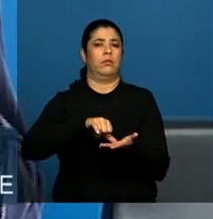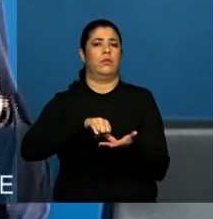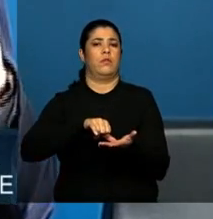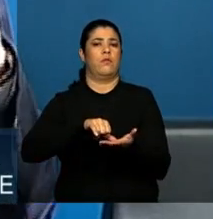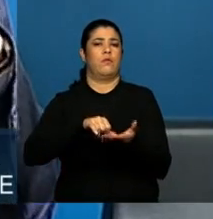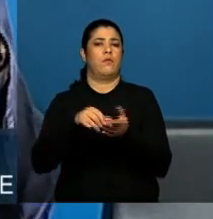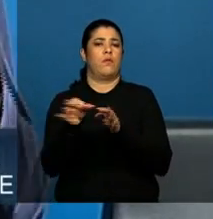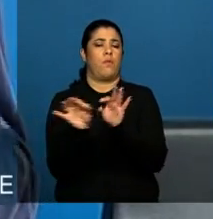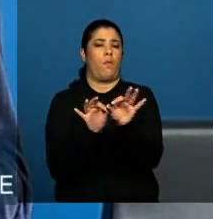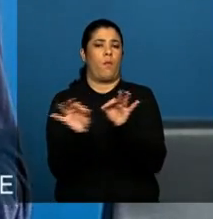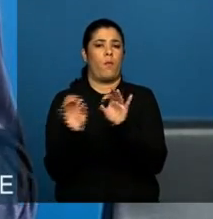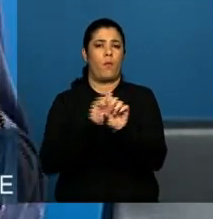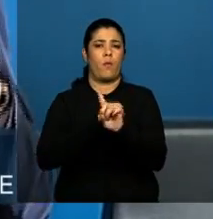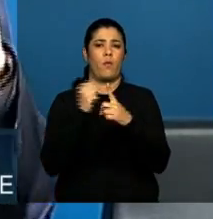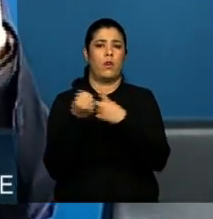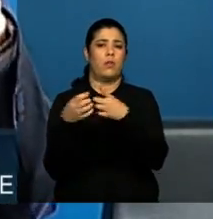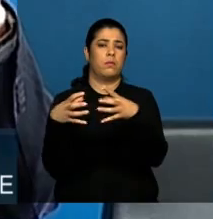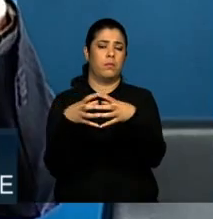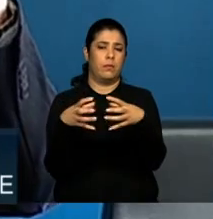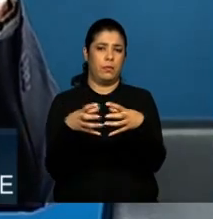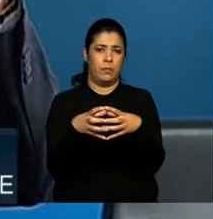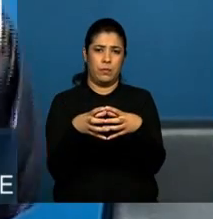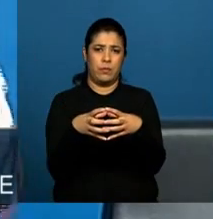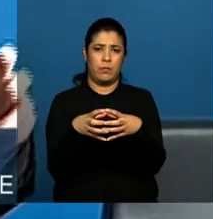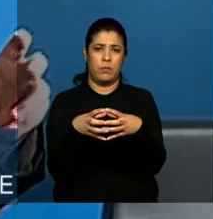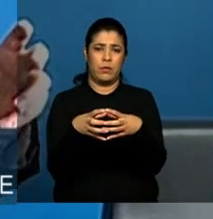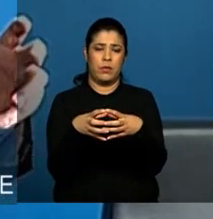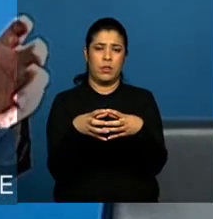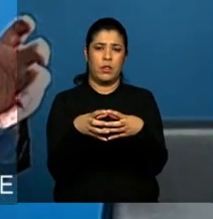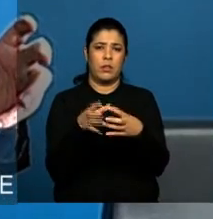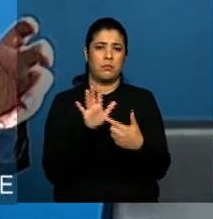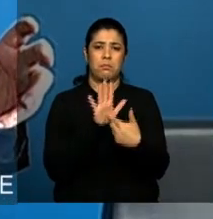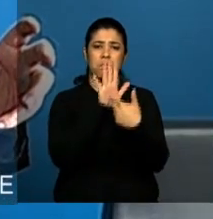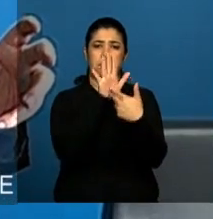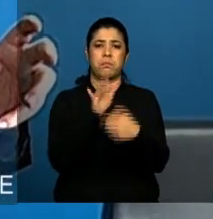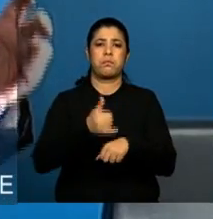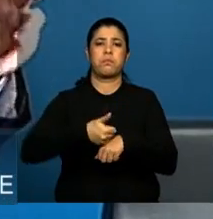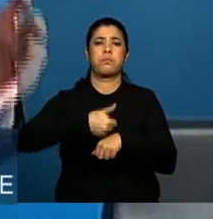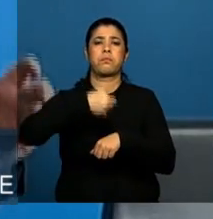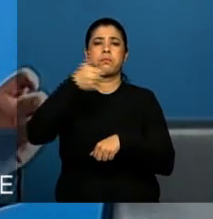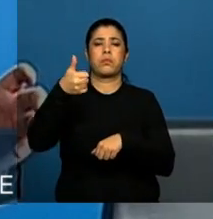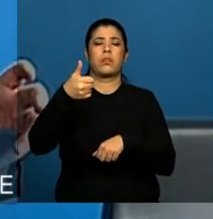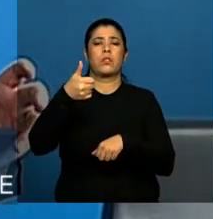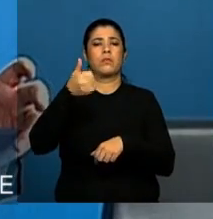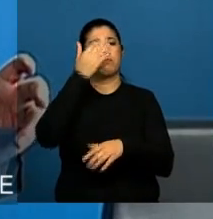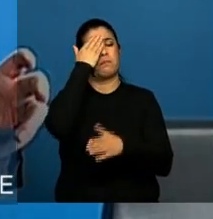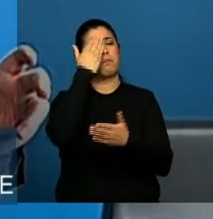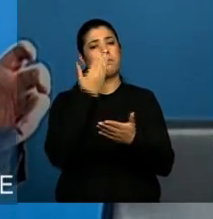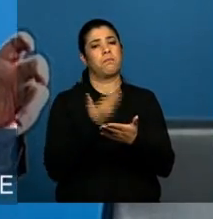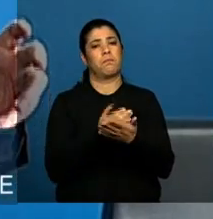melhores postadas na sociedade,